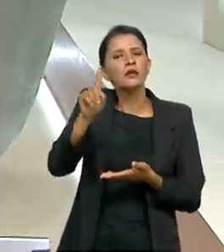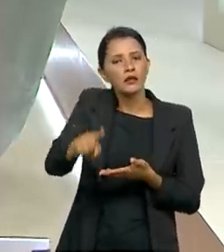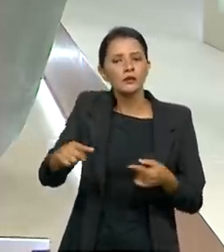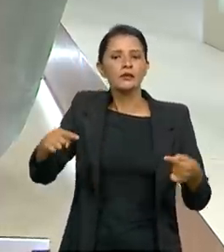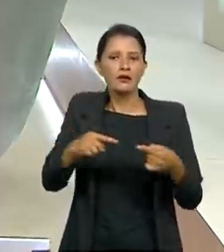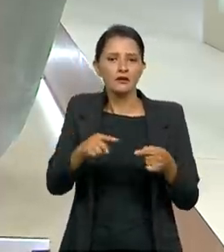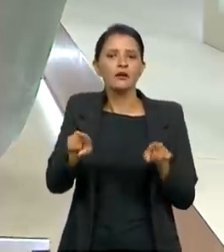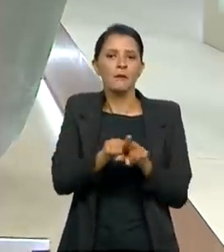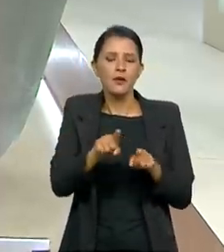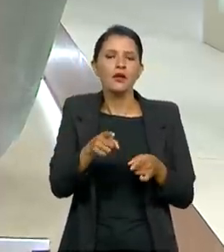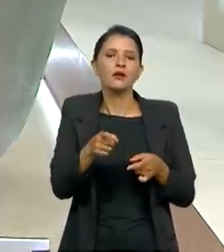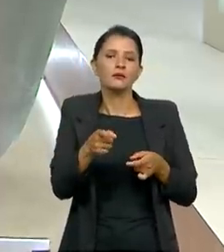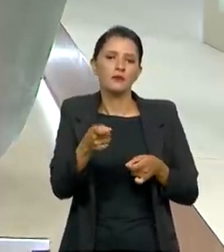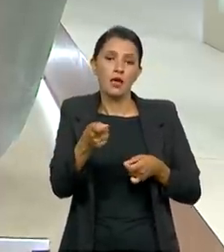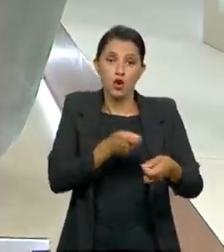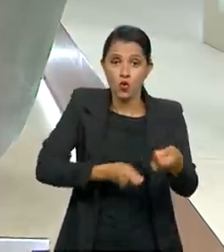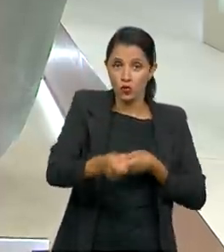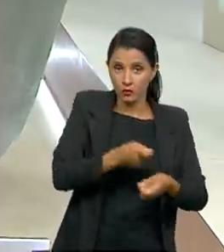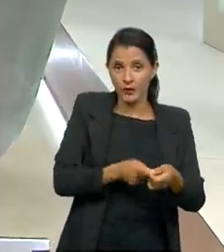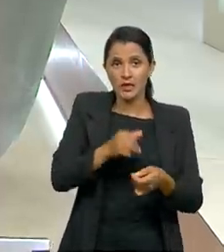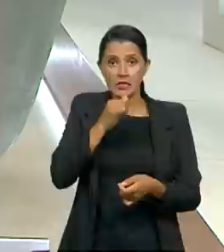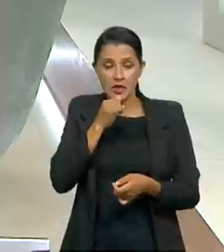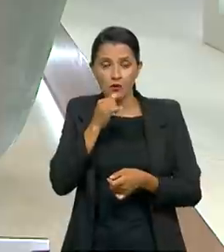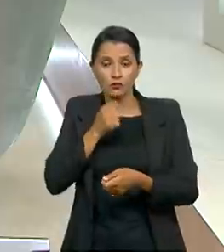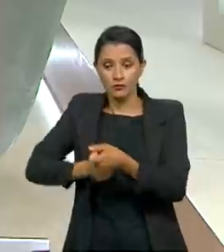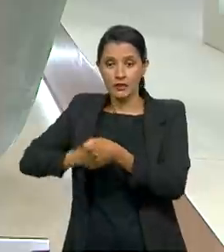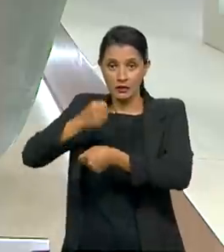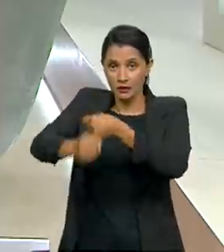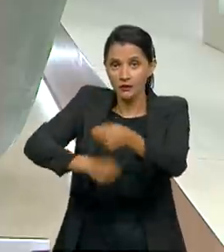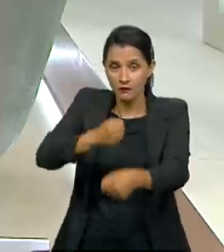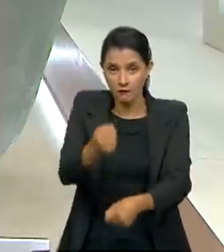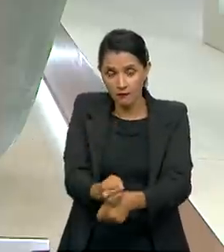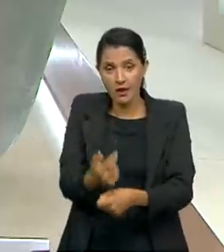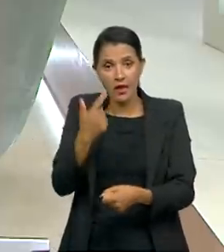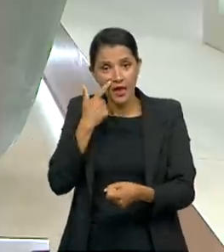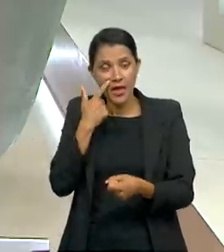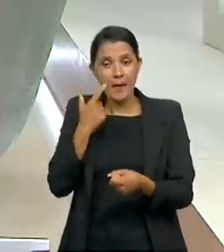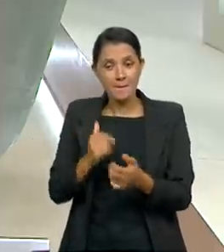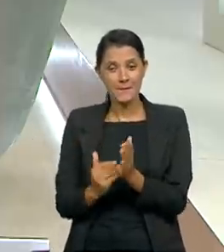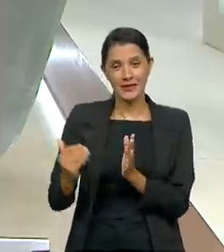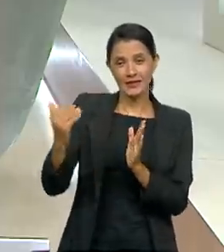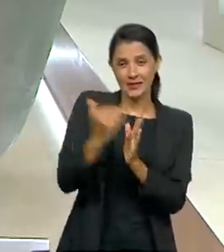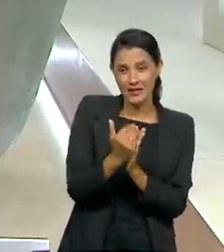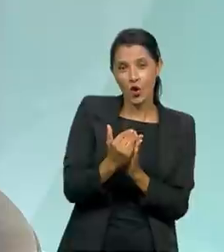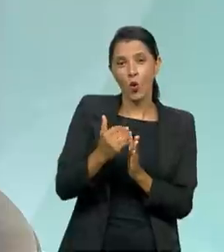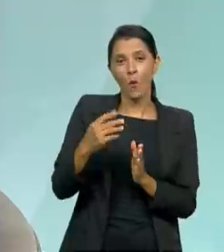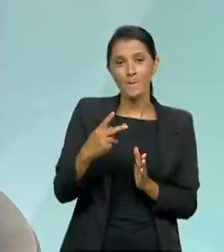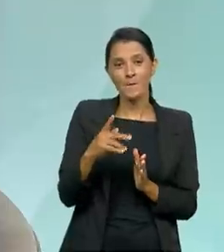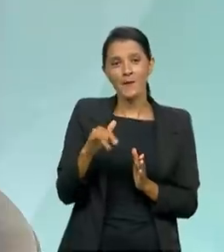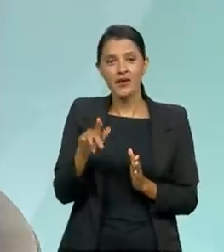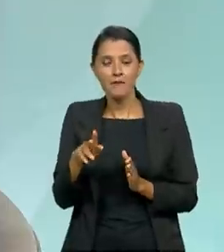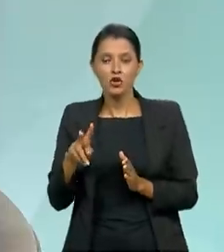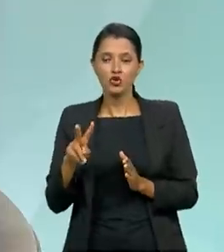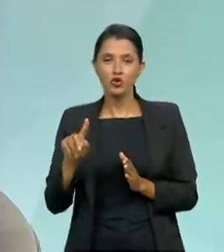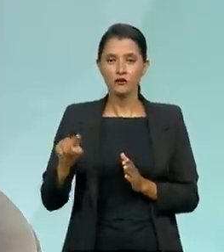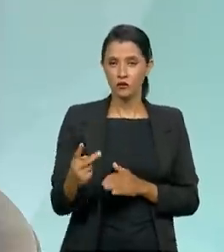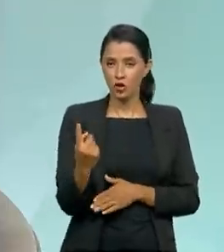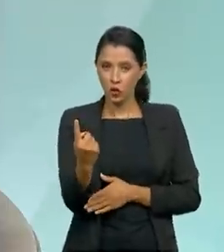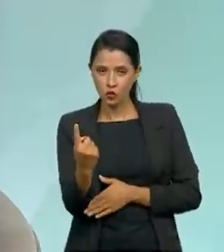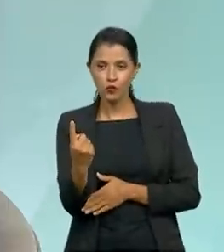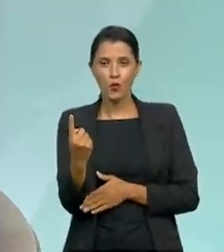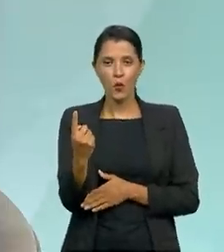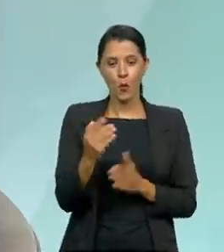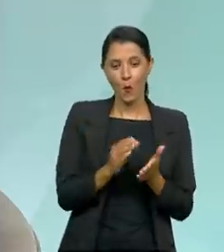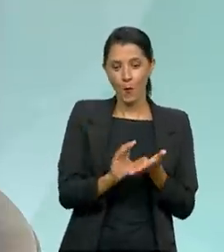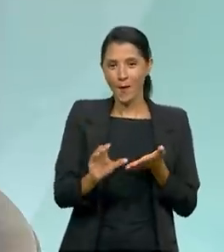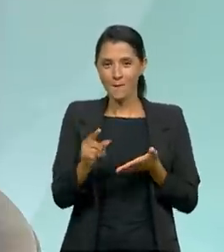econômica. Por exemplo, no ano que vem, o governo federal projeta um crescimento do PIB de 2,1%. E uma parte desse crescimento